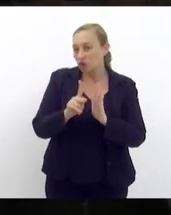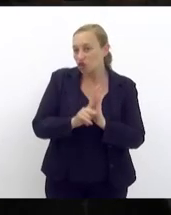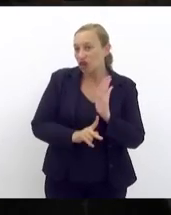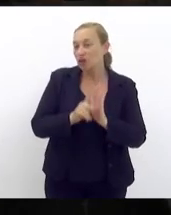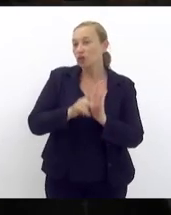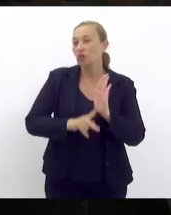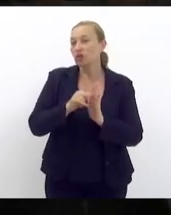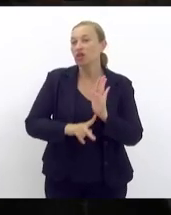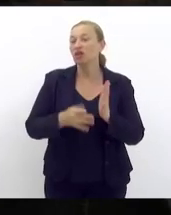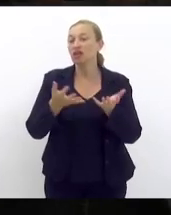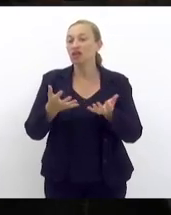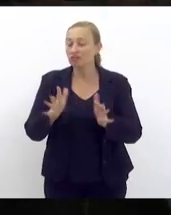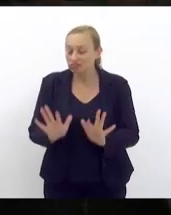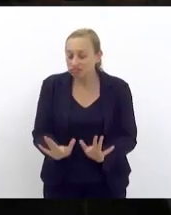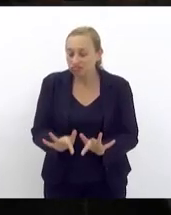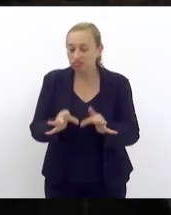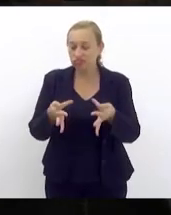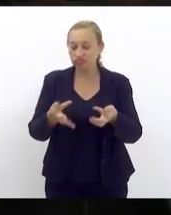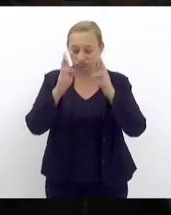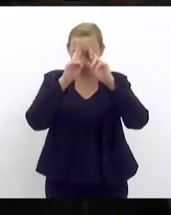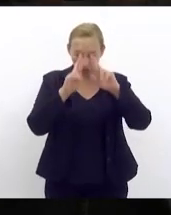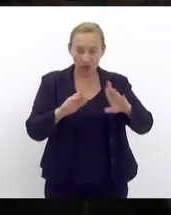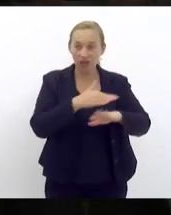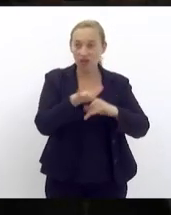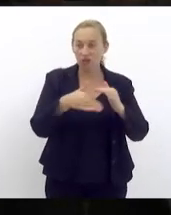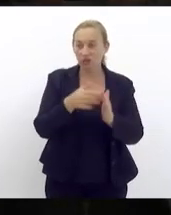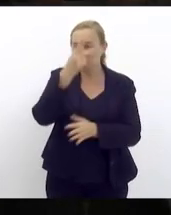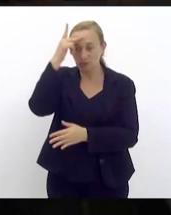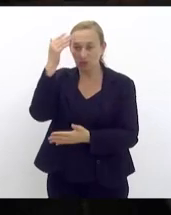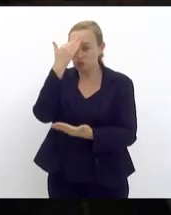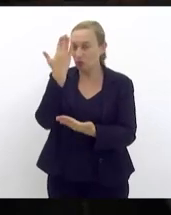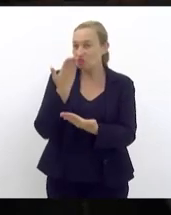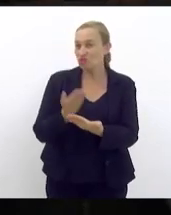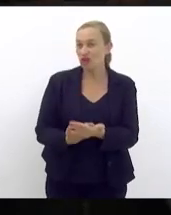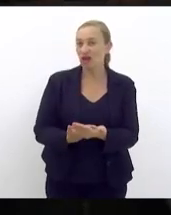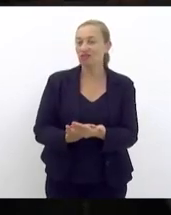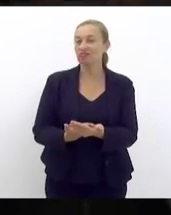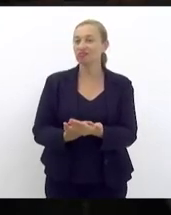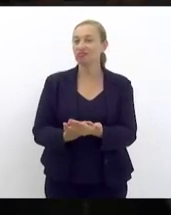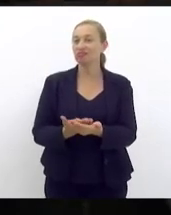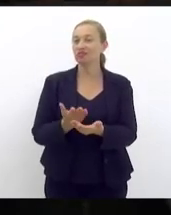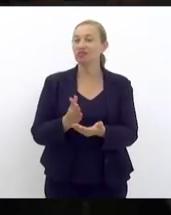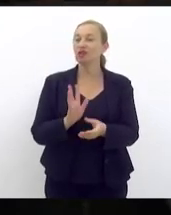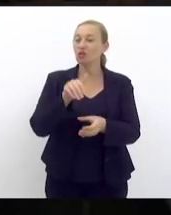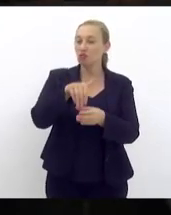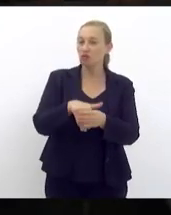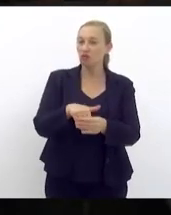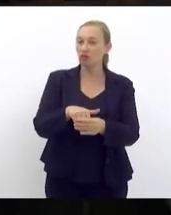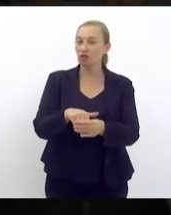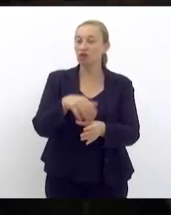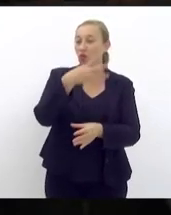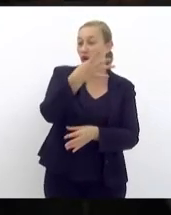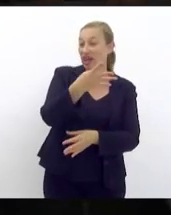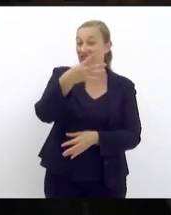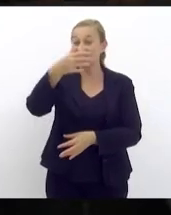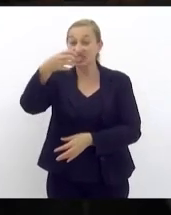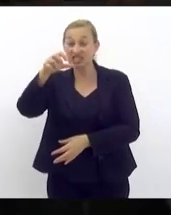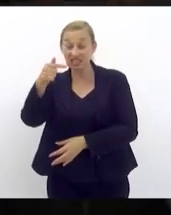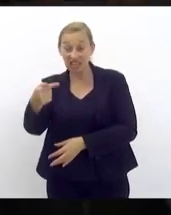vem com muita humildade muito respeito a todas as pessoas que confiaram e acreditaram votos de confiança foram 47